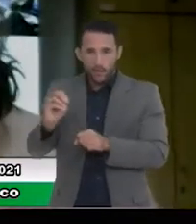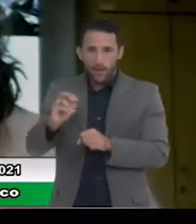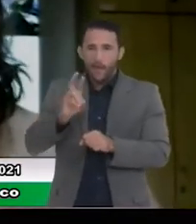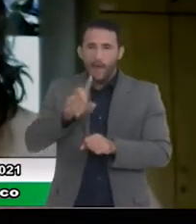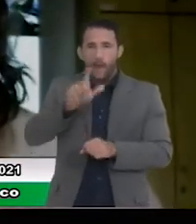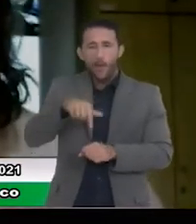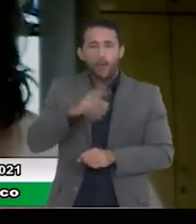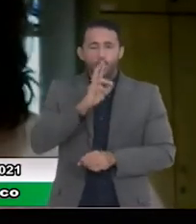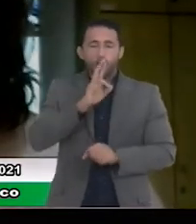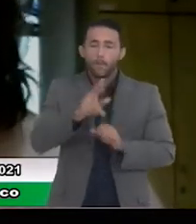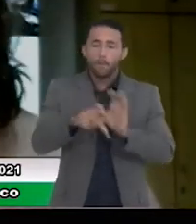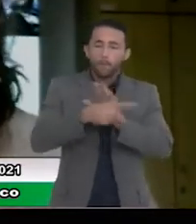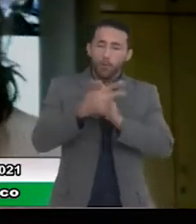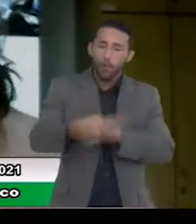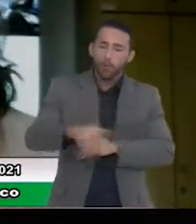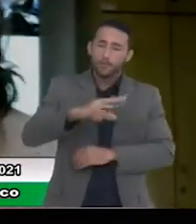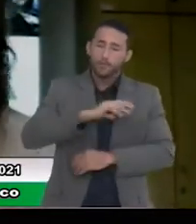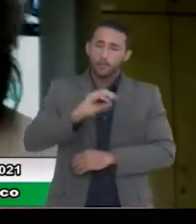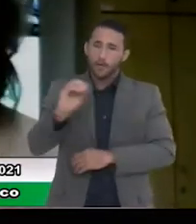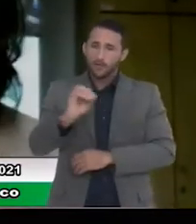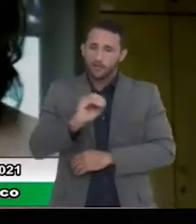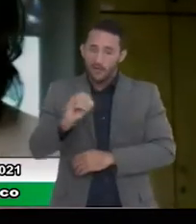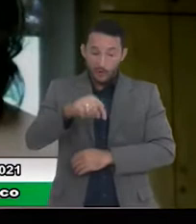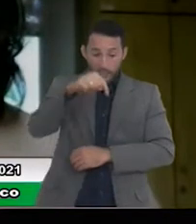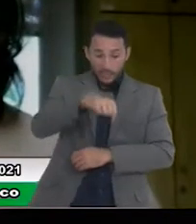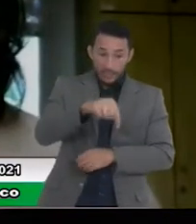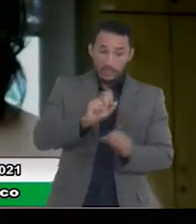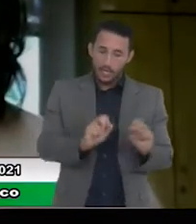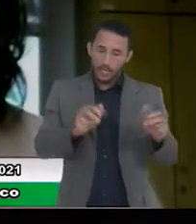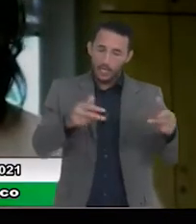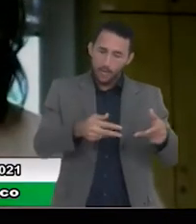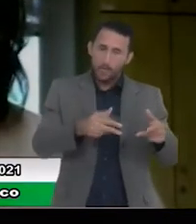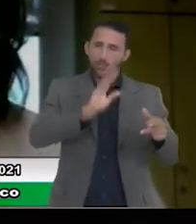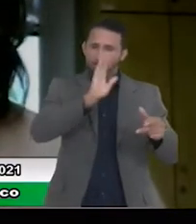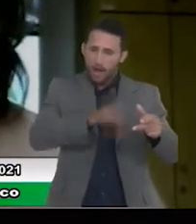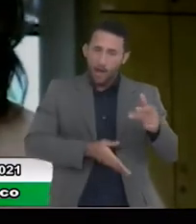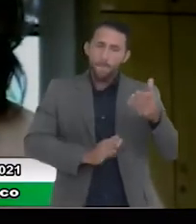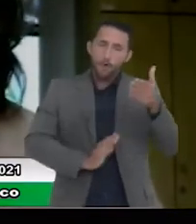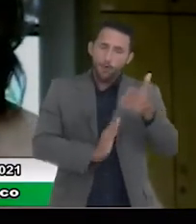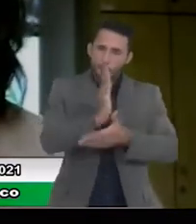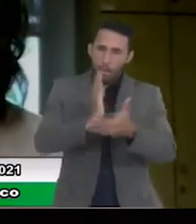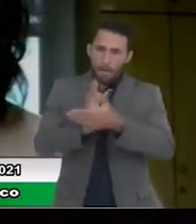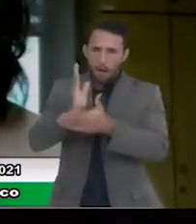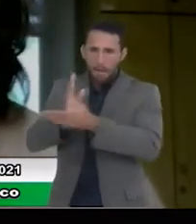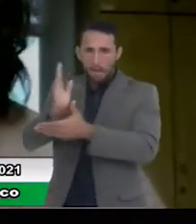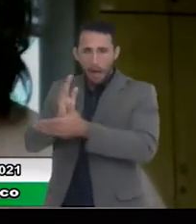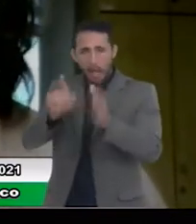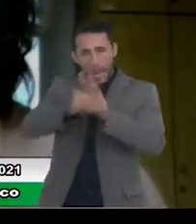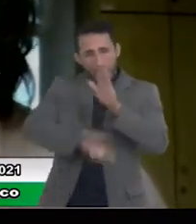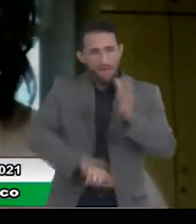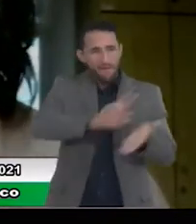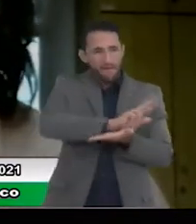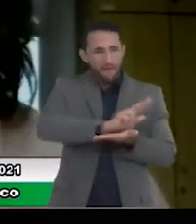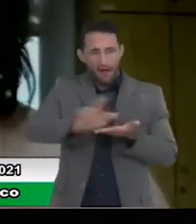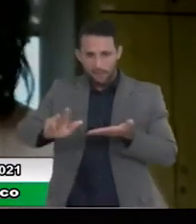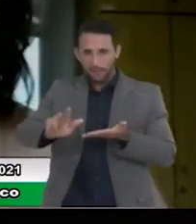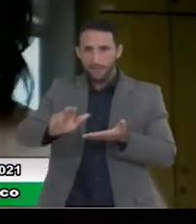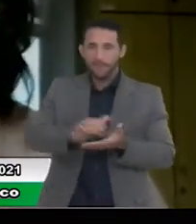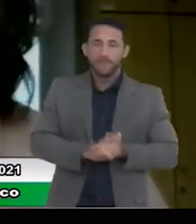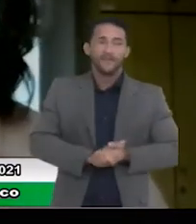órgãos da administração pública, dessa Câmara que aprovou leis importantes, que autorizaram créditos